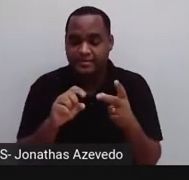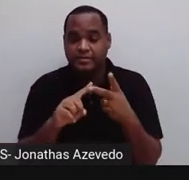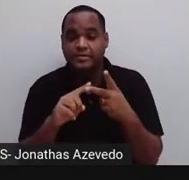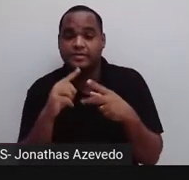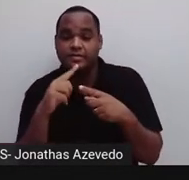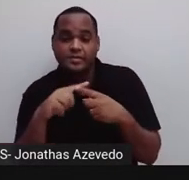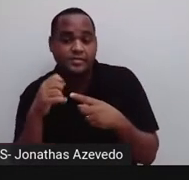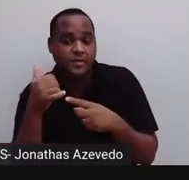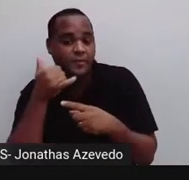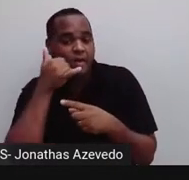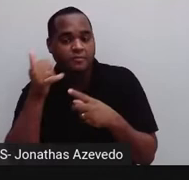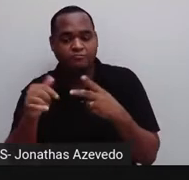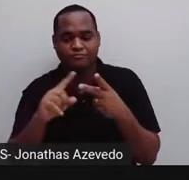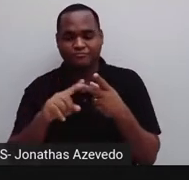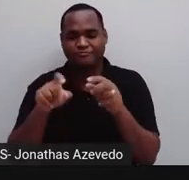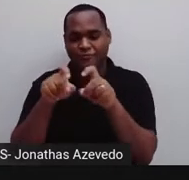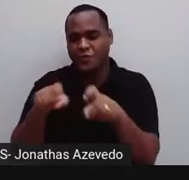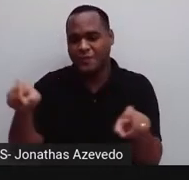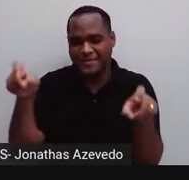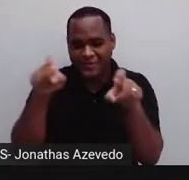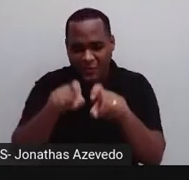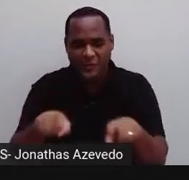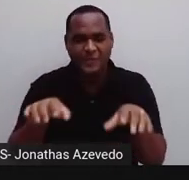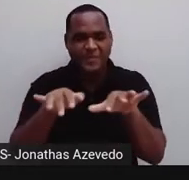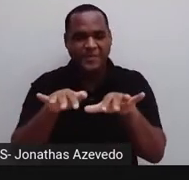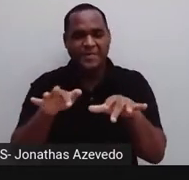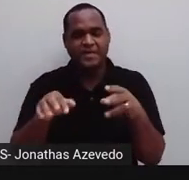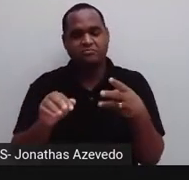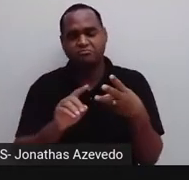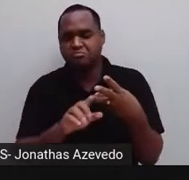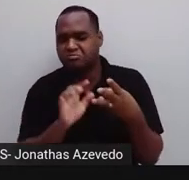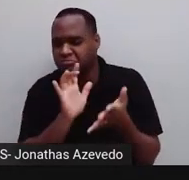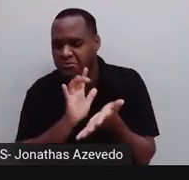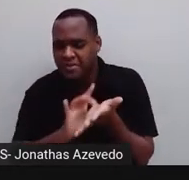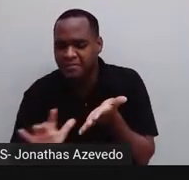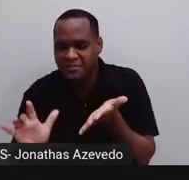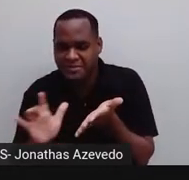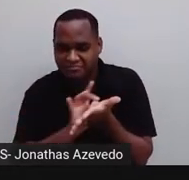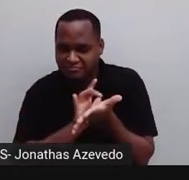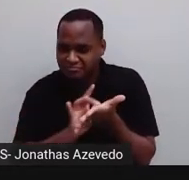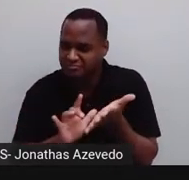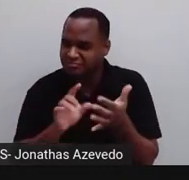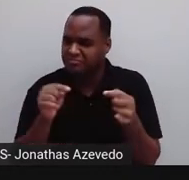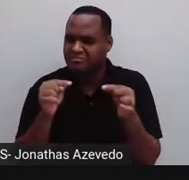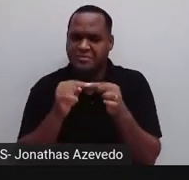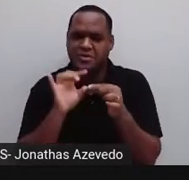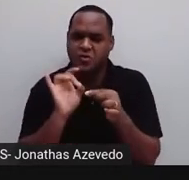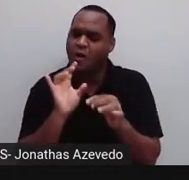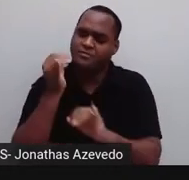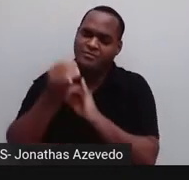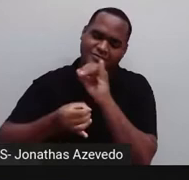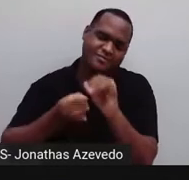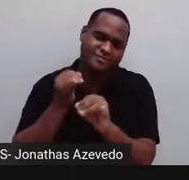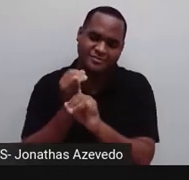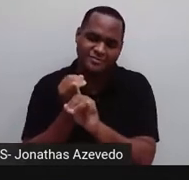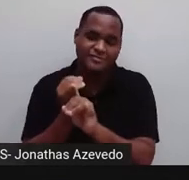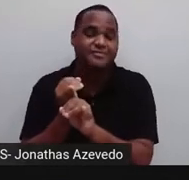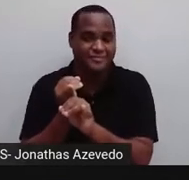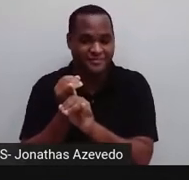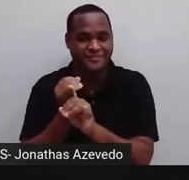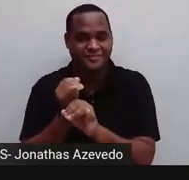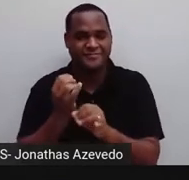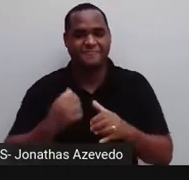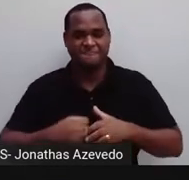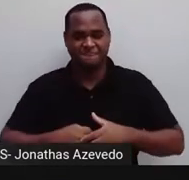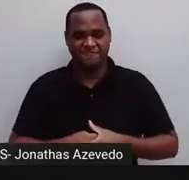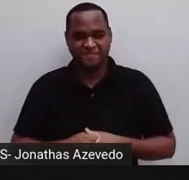computador, né? O requisito aqui é só ter, claro, acesso à